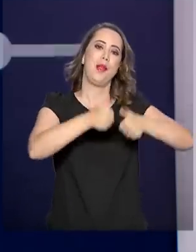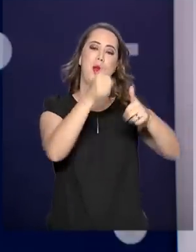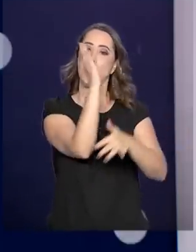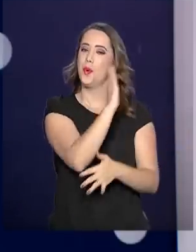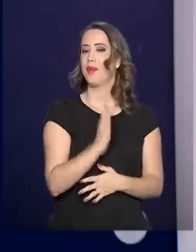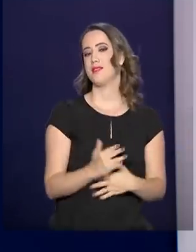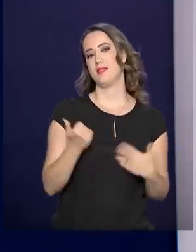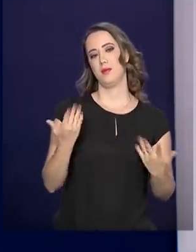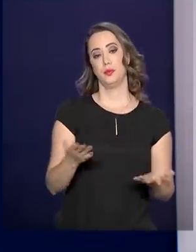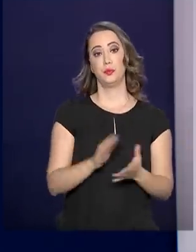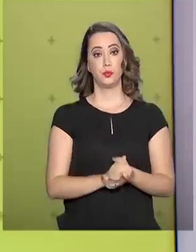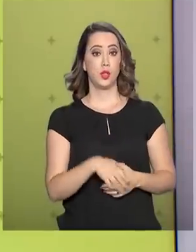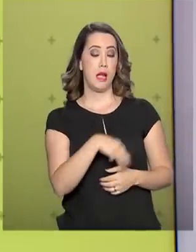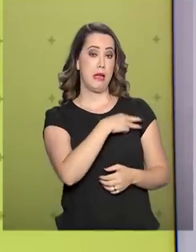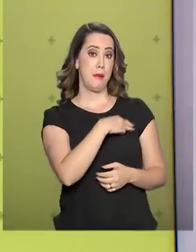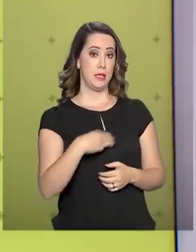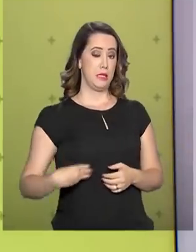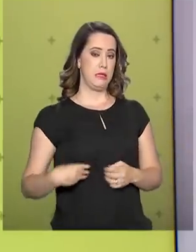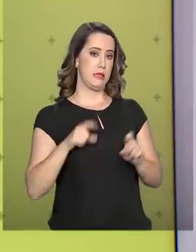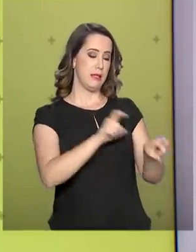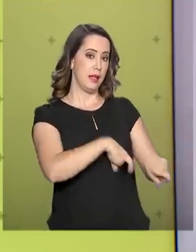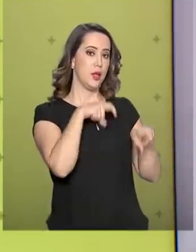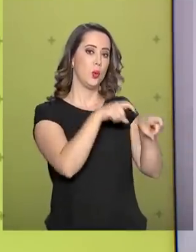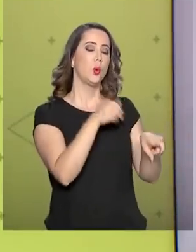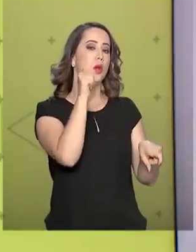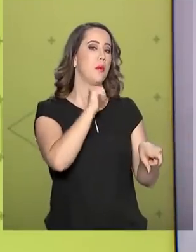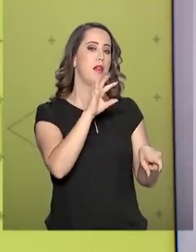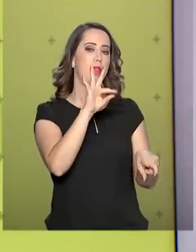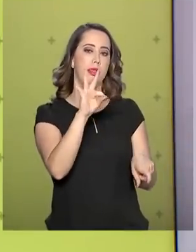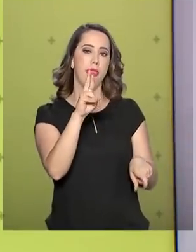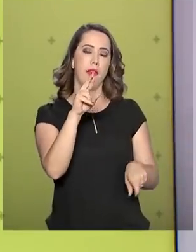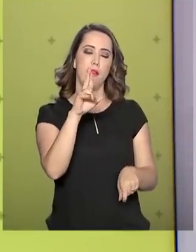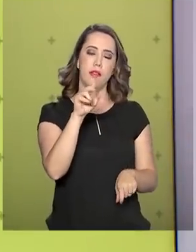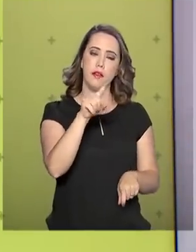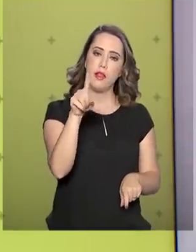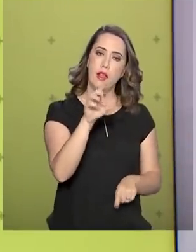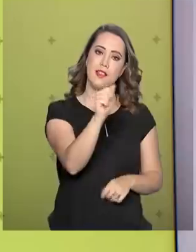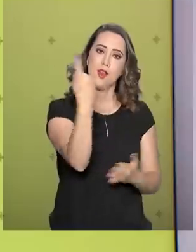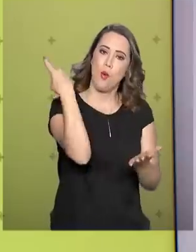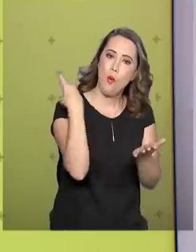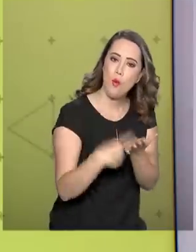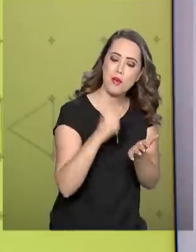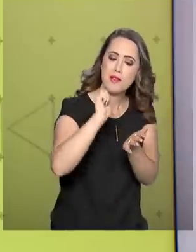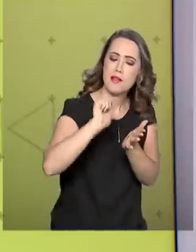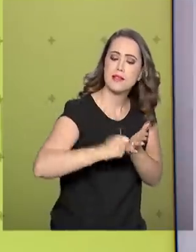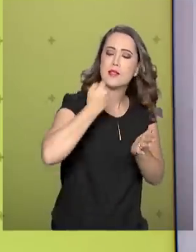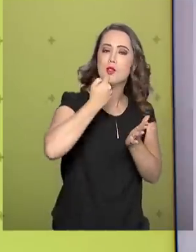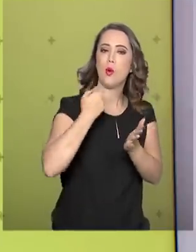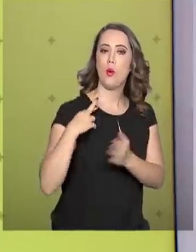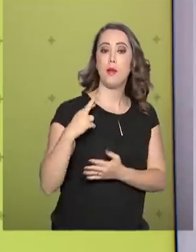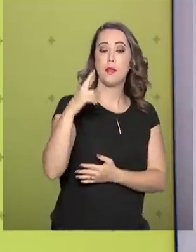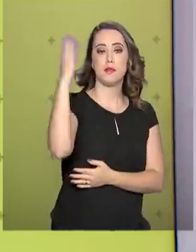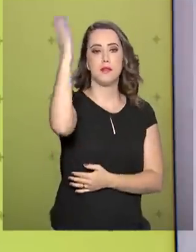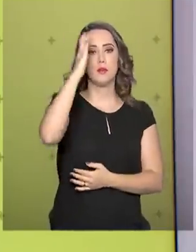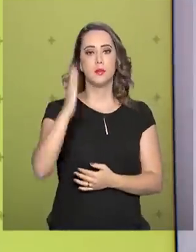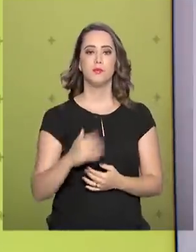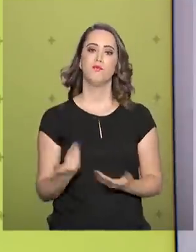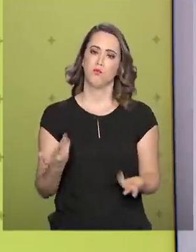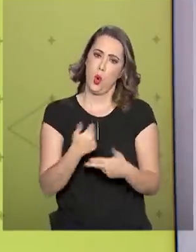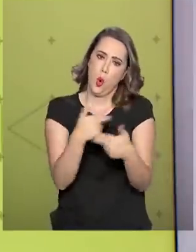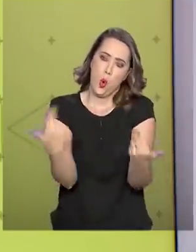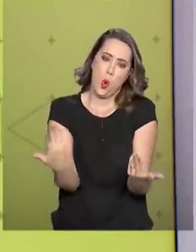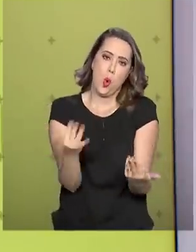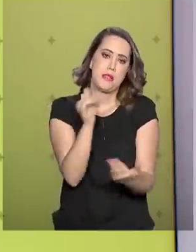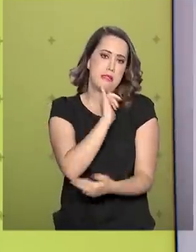A ministra da Agricultura, Tereza Cristina, foi quem assinou o acordo como representante do Brasil. Produtos